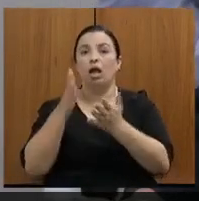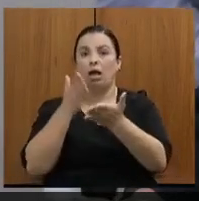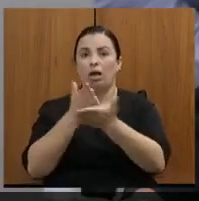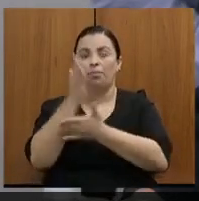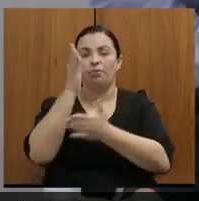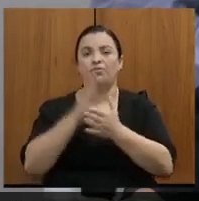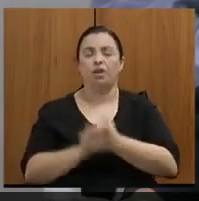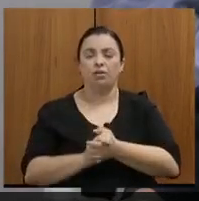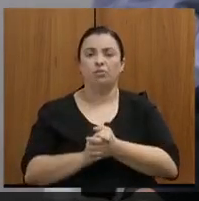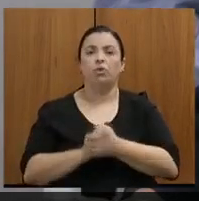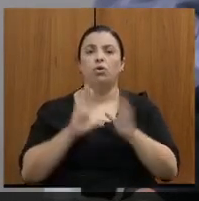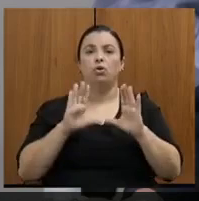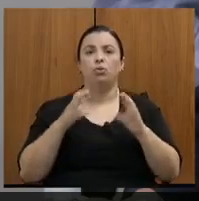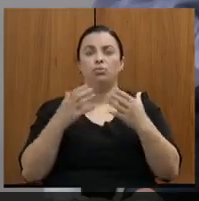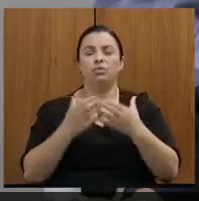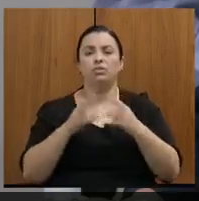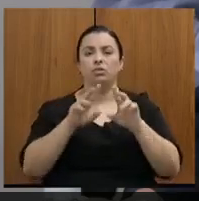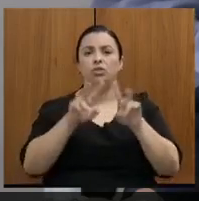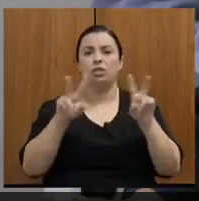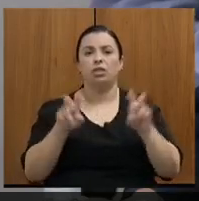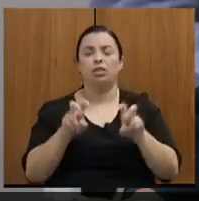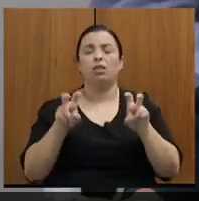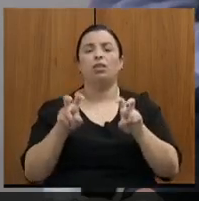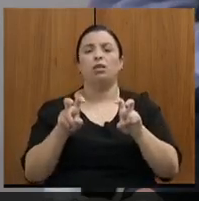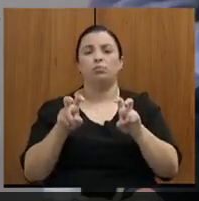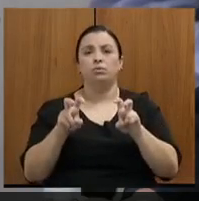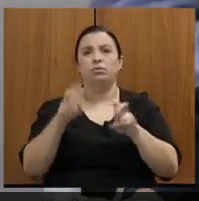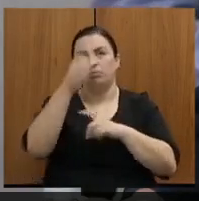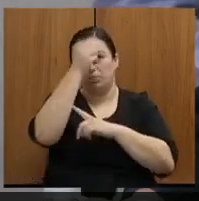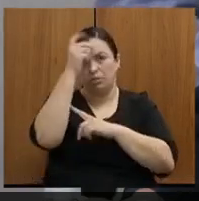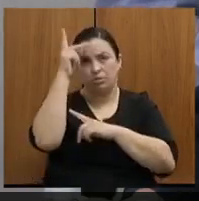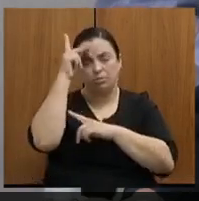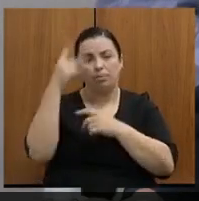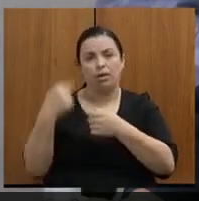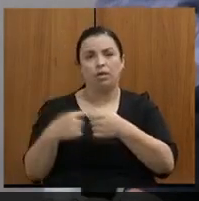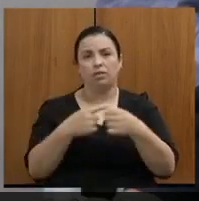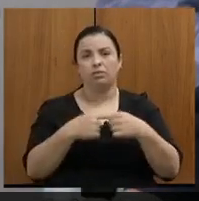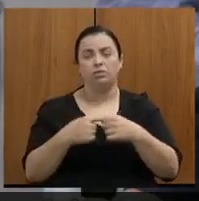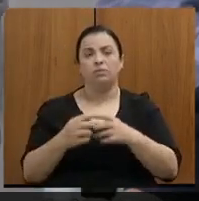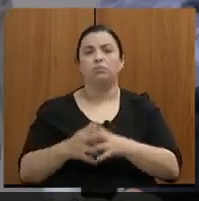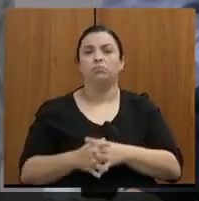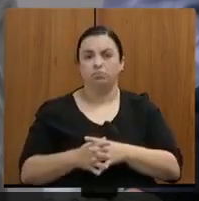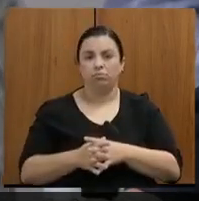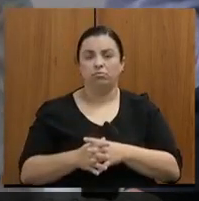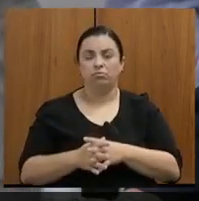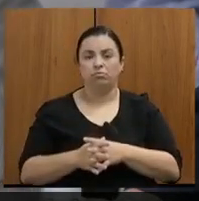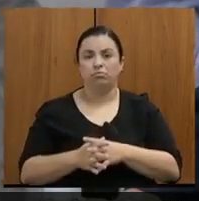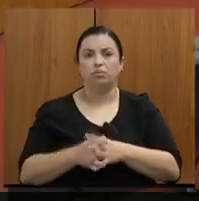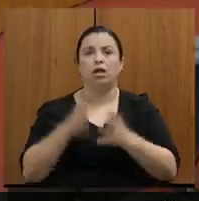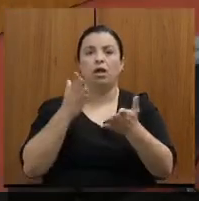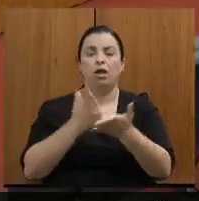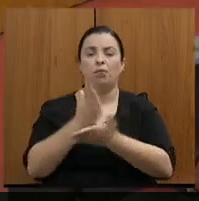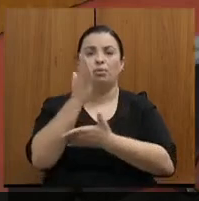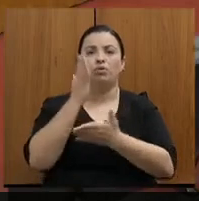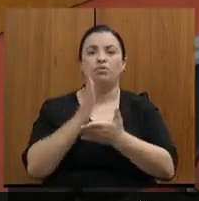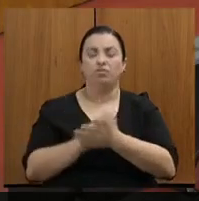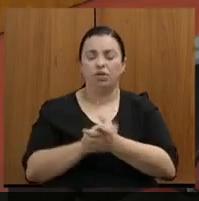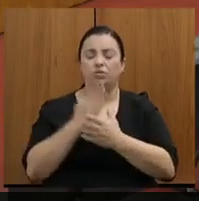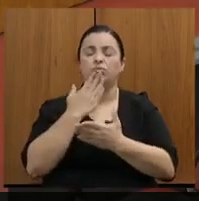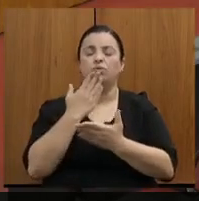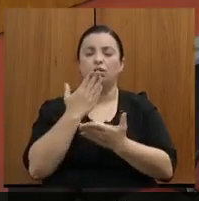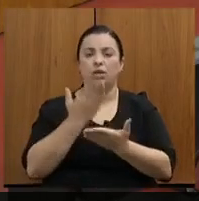Aprovado. Comissão de Assuntos Municipais, os deputados estão de acordo, permaneça como se encontram. Está aprovado.